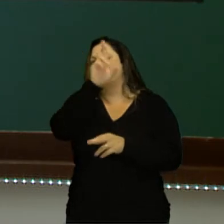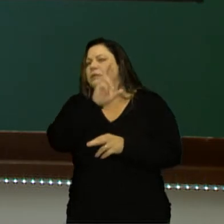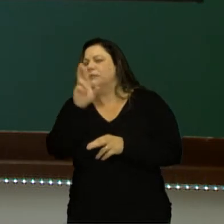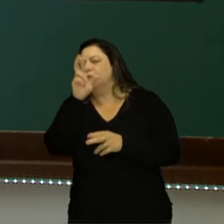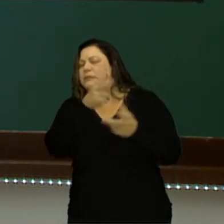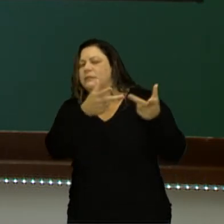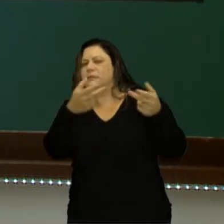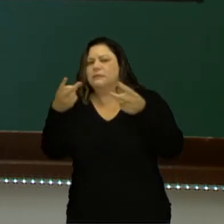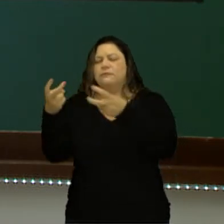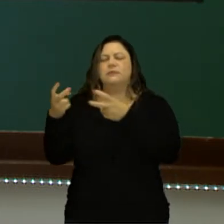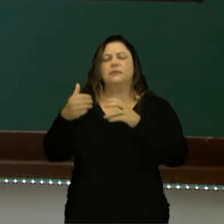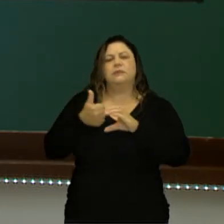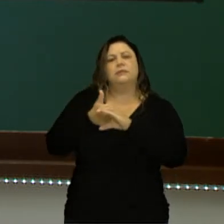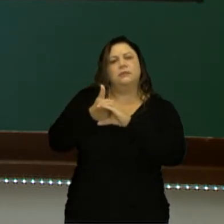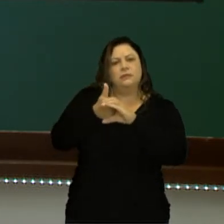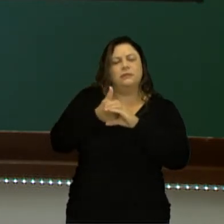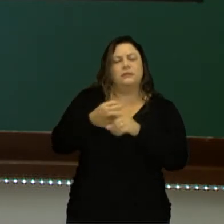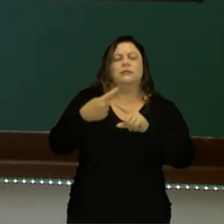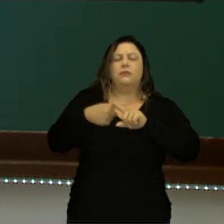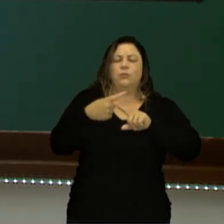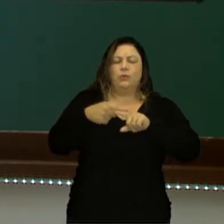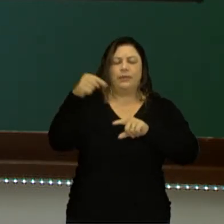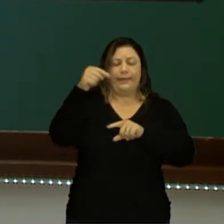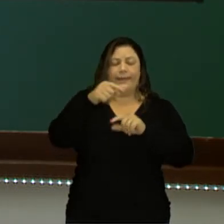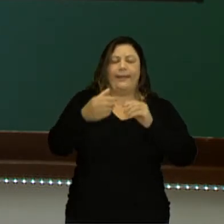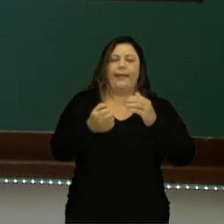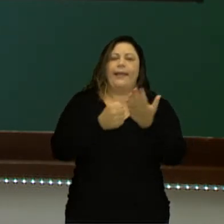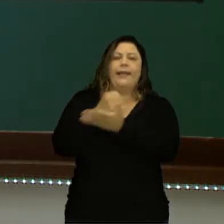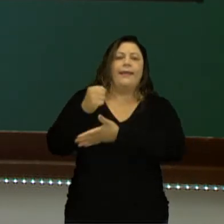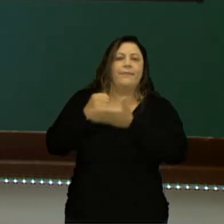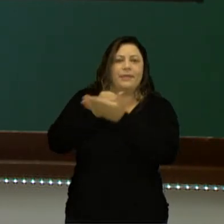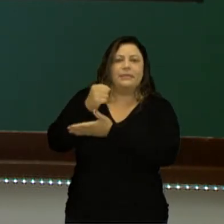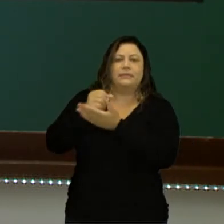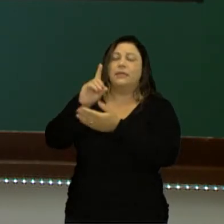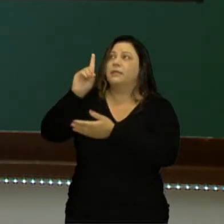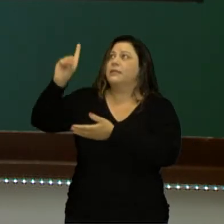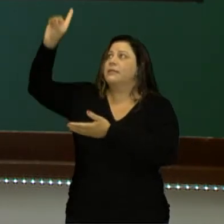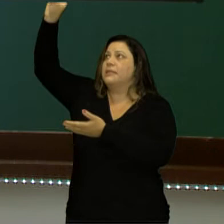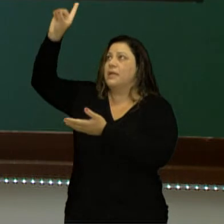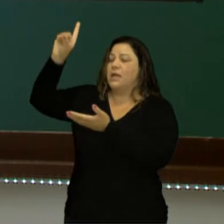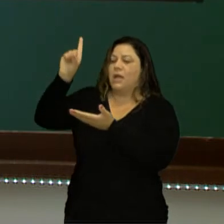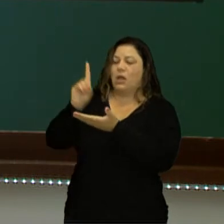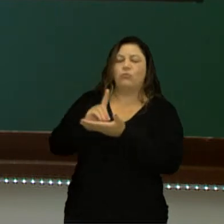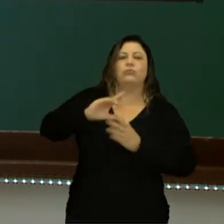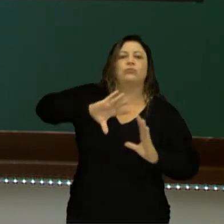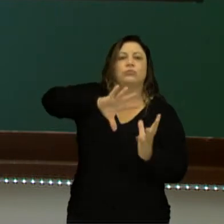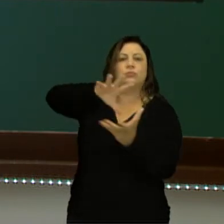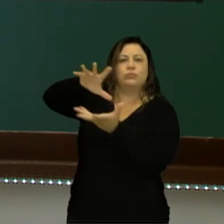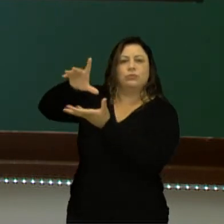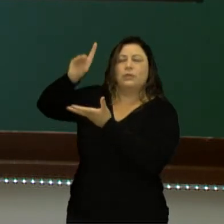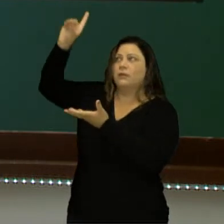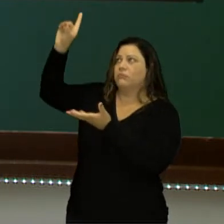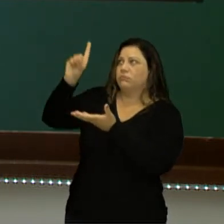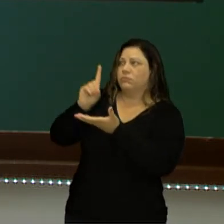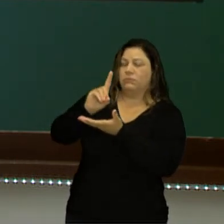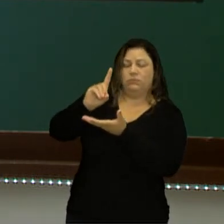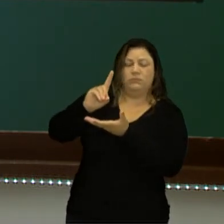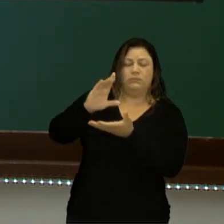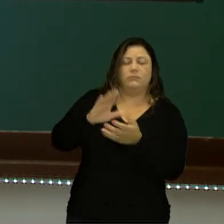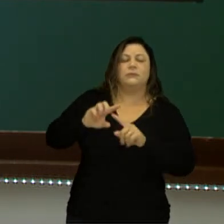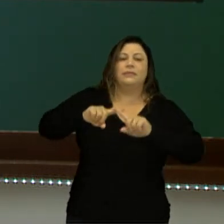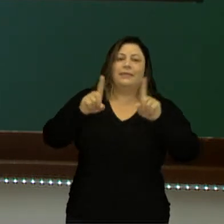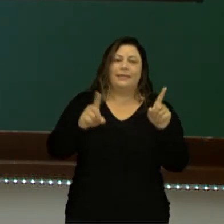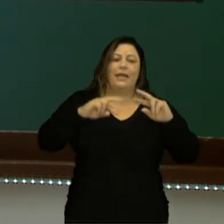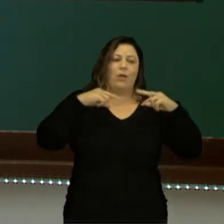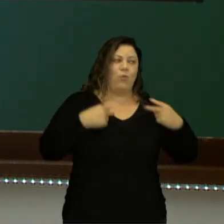cristã. Por quê? A ética cristã é baseada no teocentrismo, a figura de Deus como centro de todas as coisas. E a